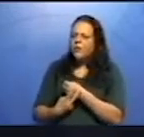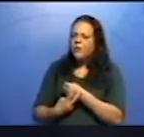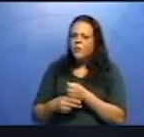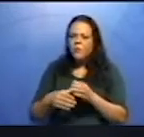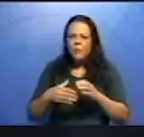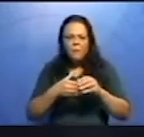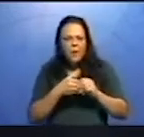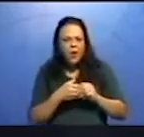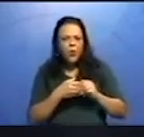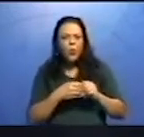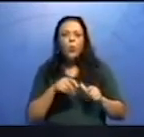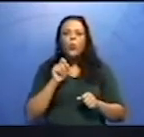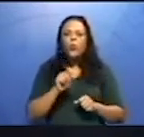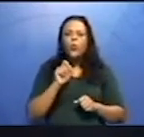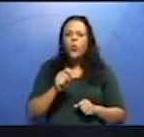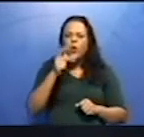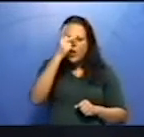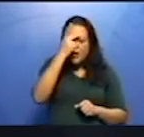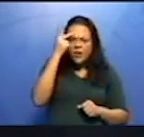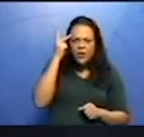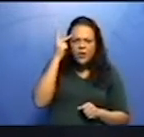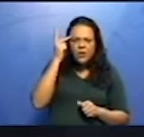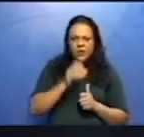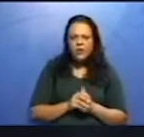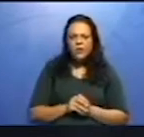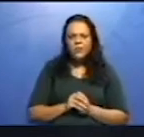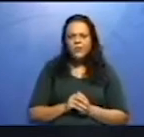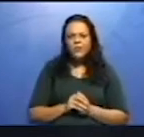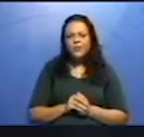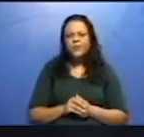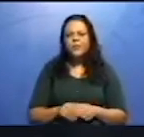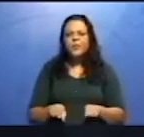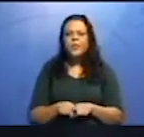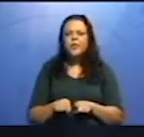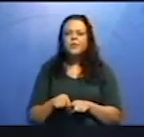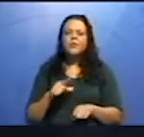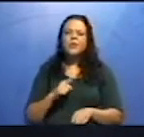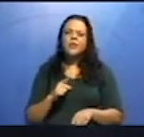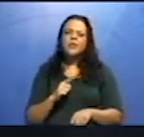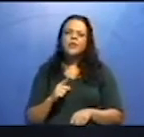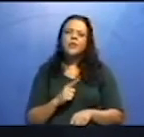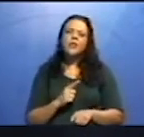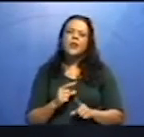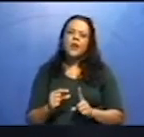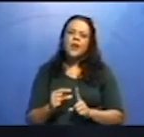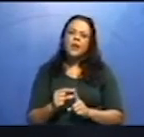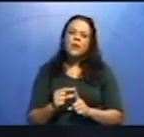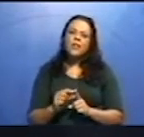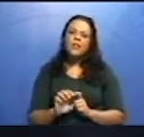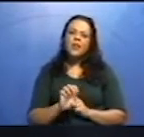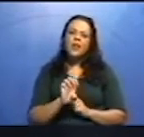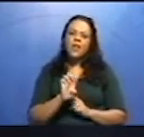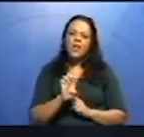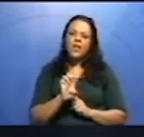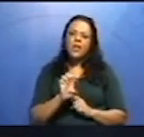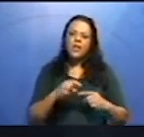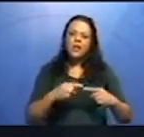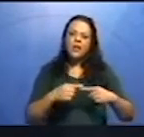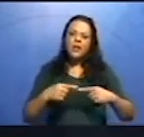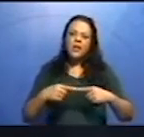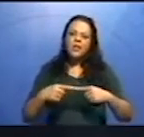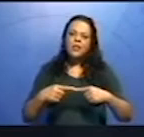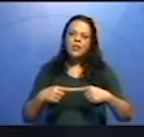Também essa oração, ela só está ligada pelo E, mas ela é independente da primeira oração. Ela também